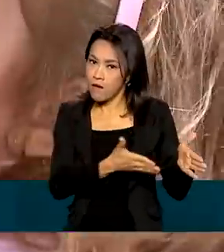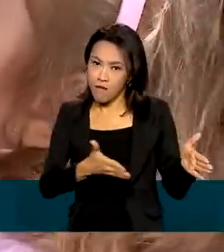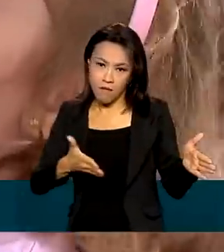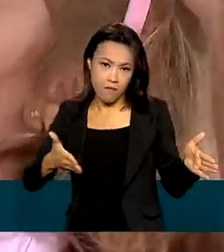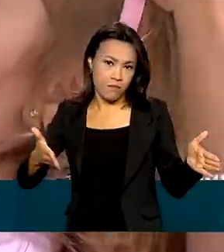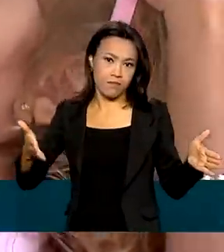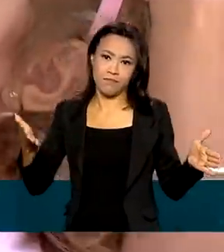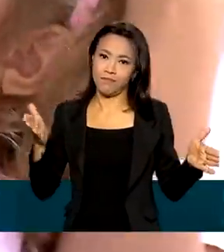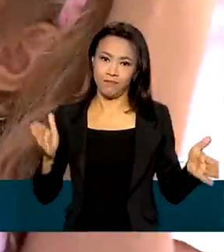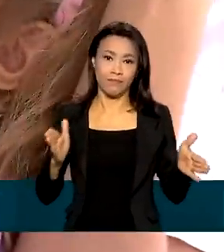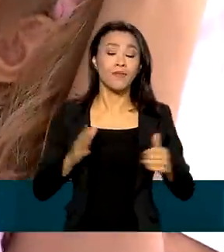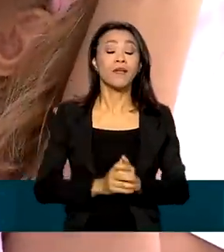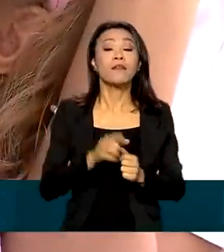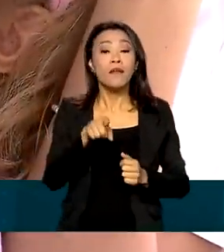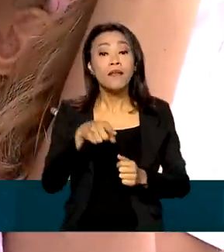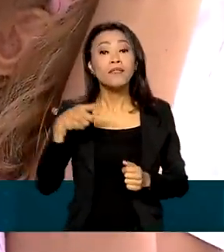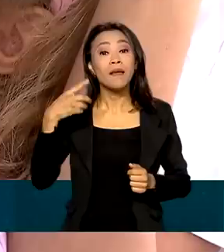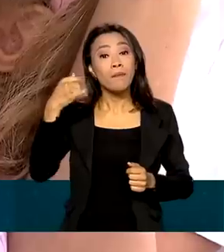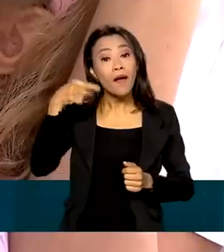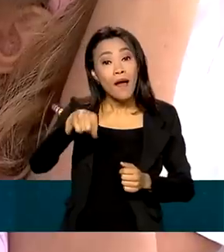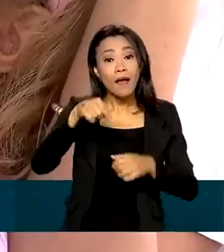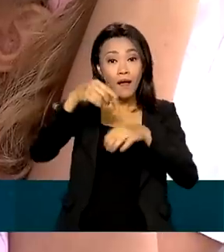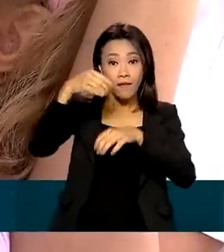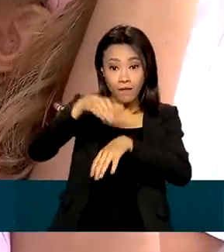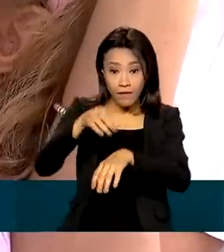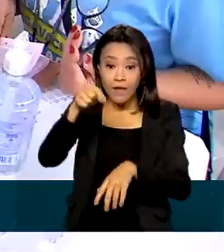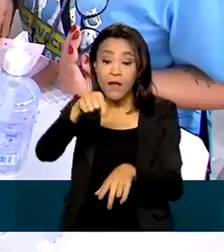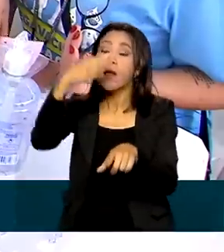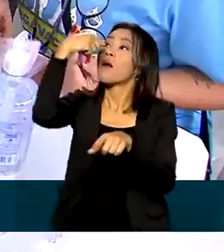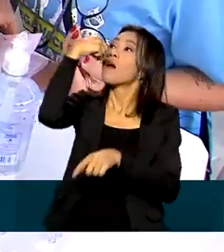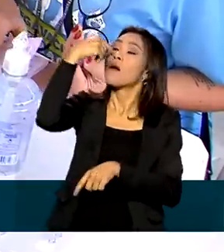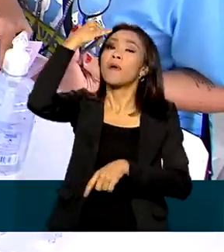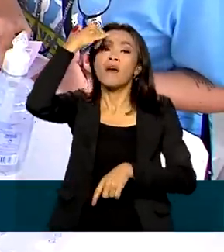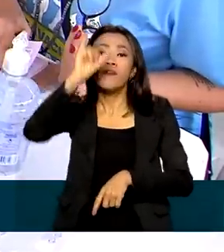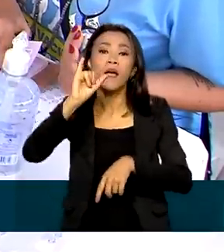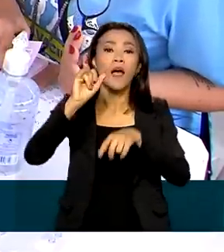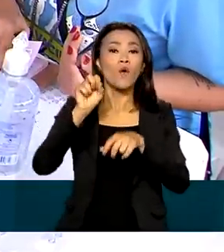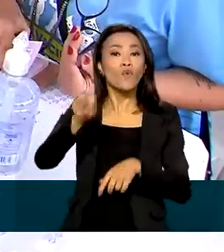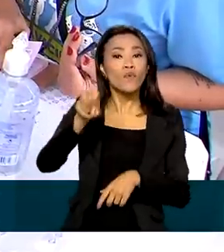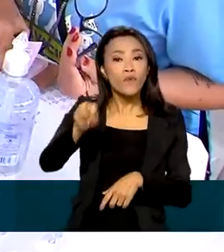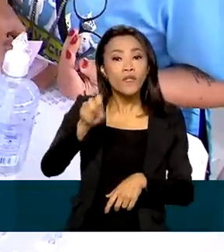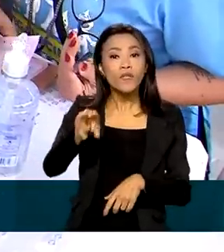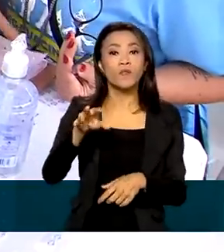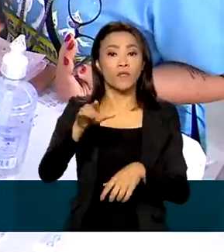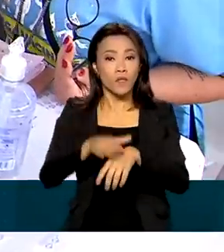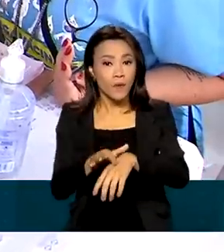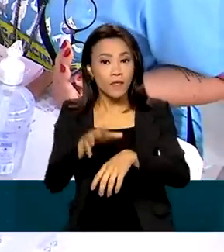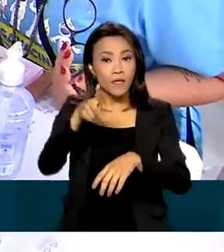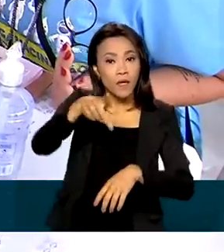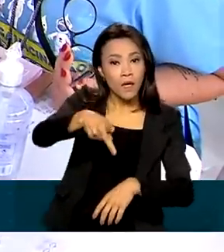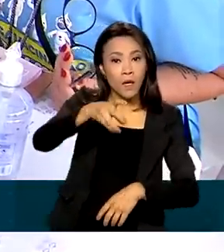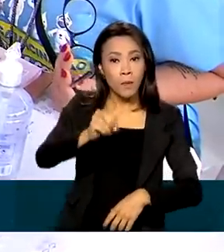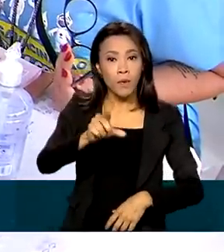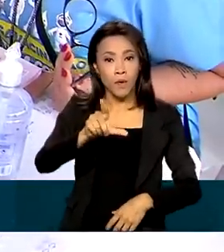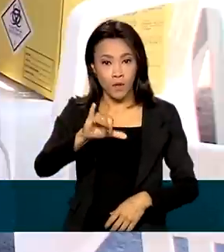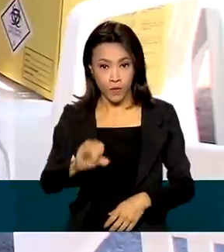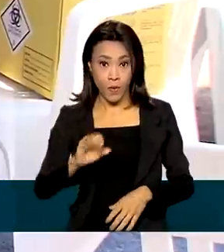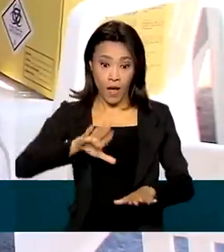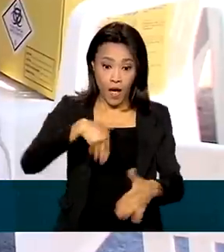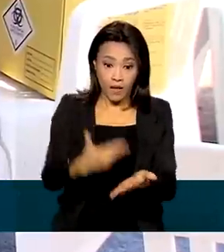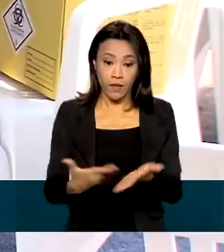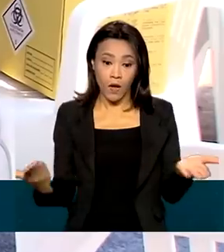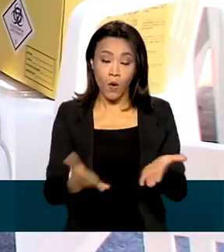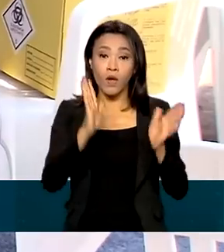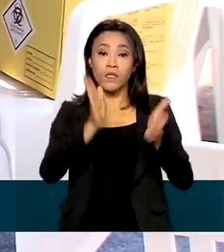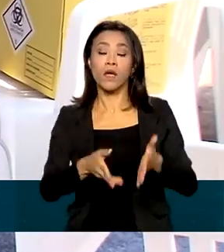que é muito importante para evitar a reintrodução do vírus da polio no país. Segundo o Ministério da Saúde, até aqui foi atingida 54